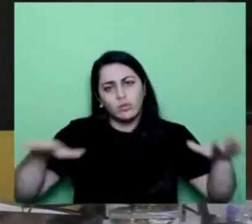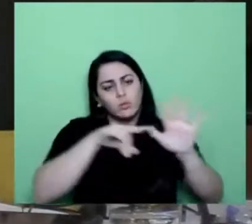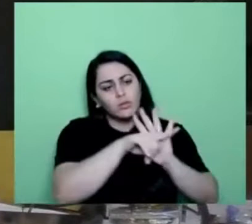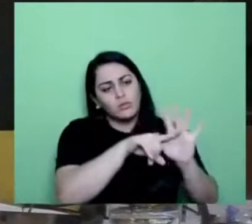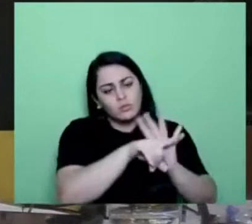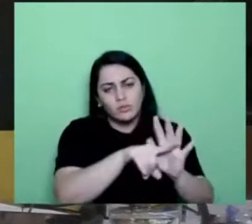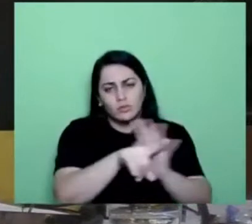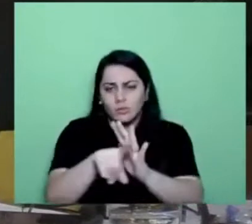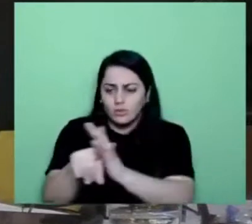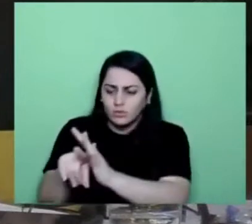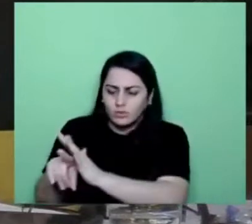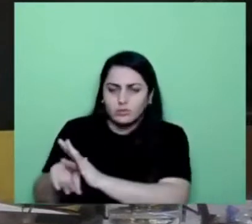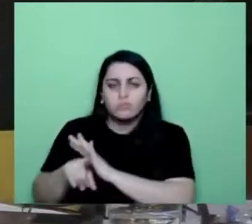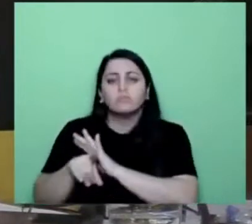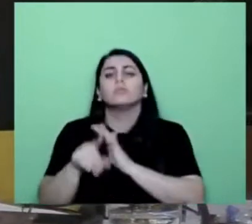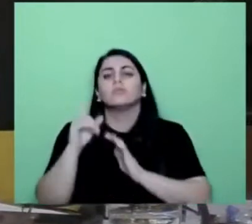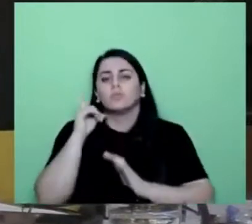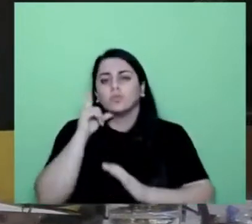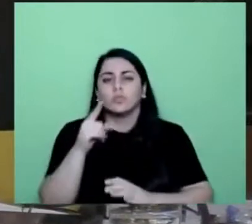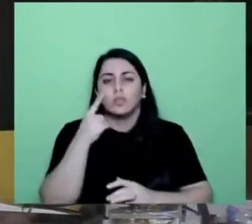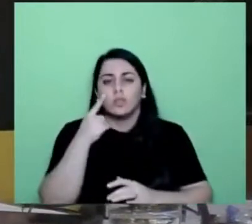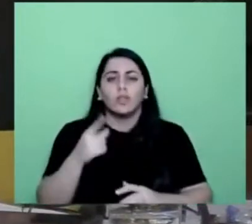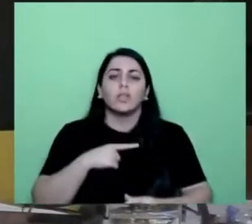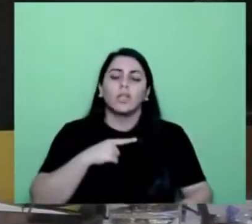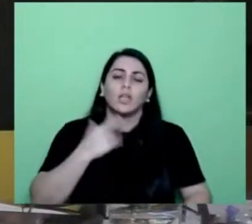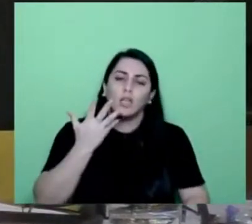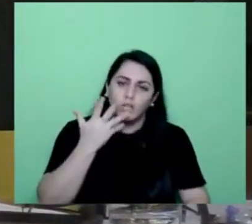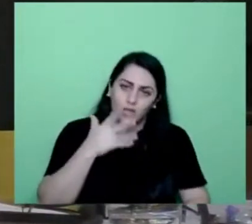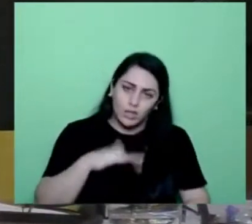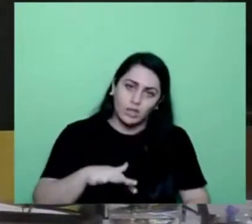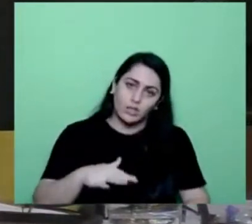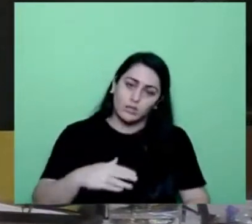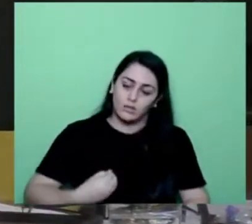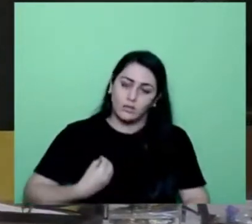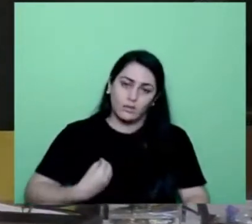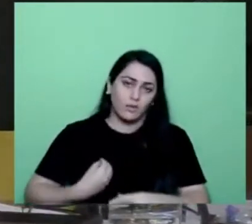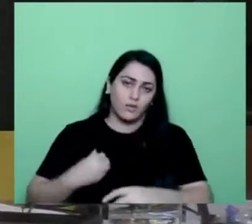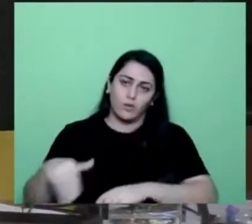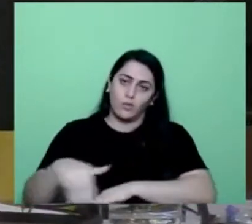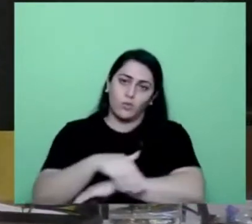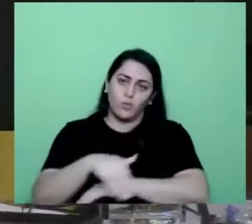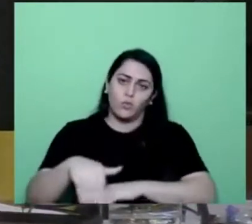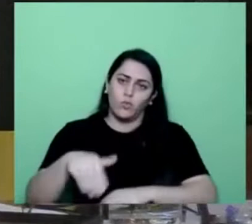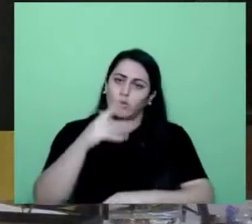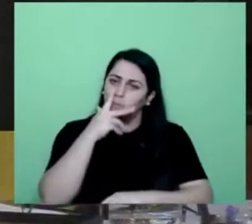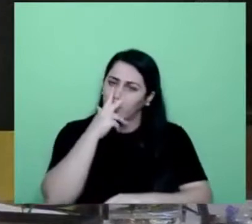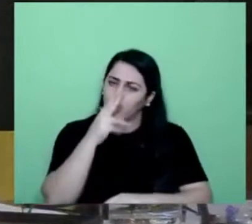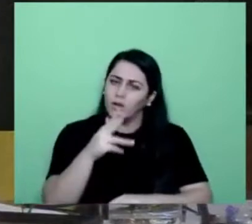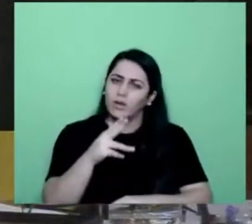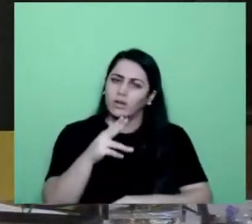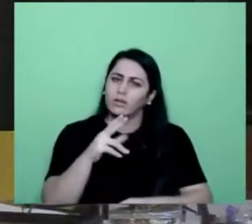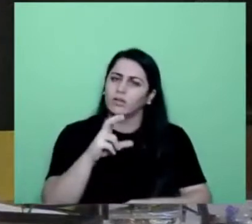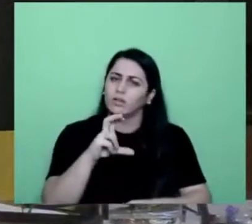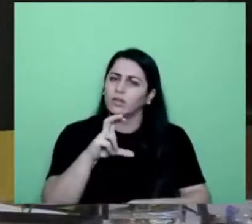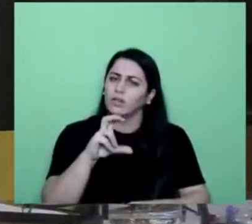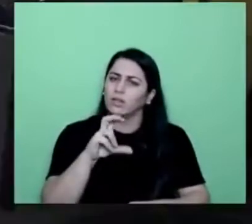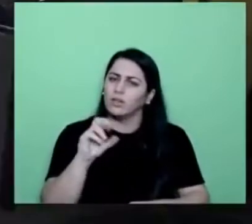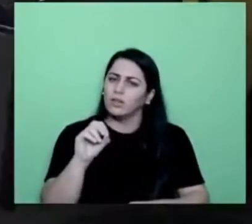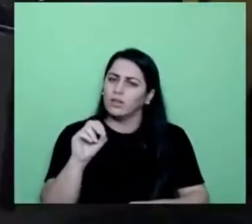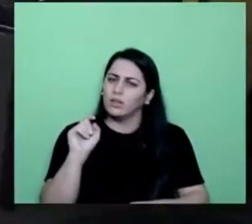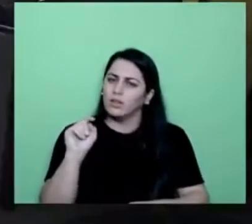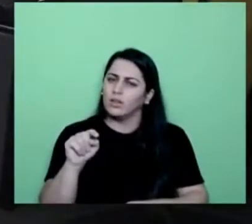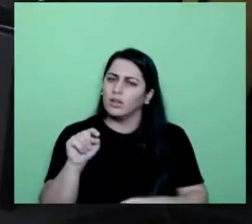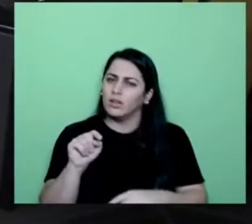diagnosticando que tem criança DE na rua. que me parece que já ultrapassa os 500 pontos de crianças.